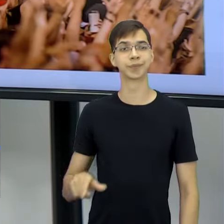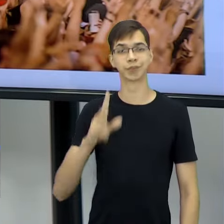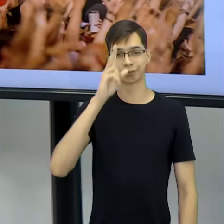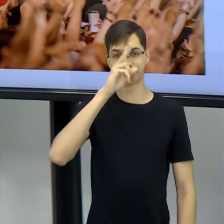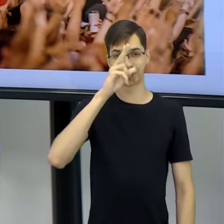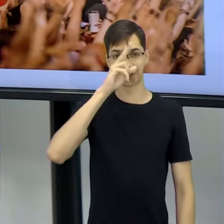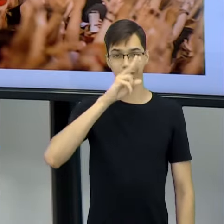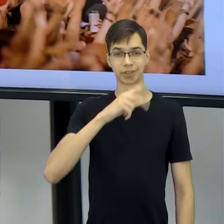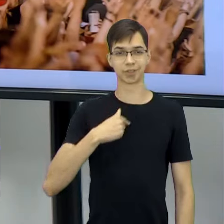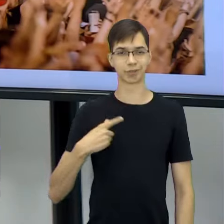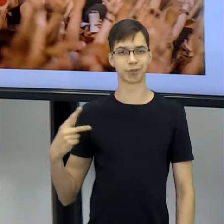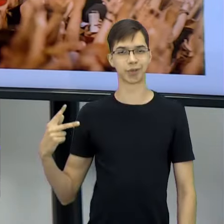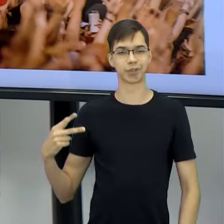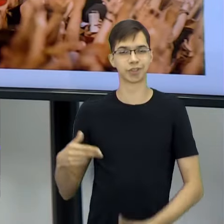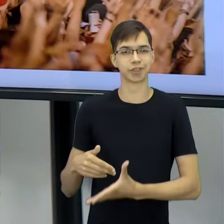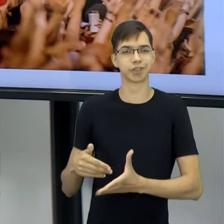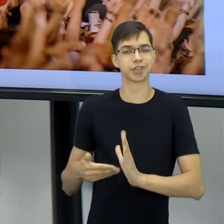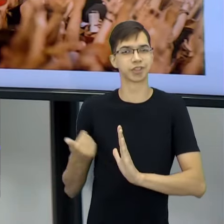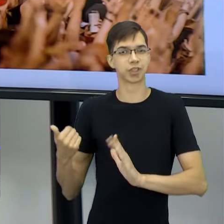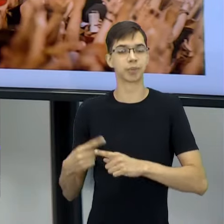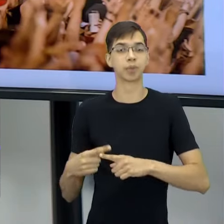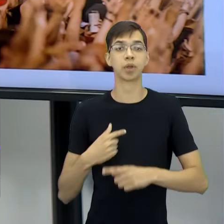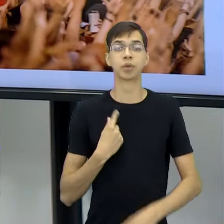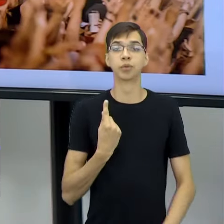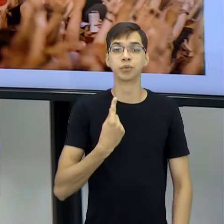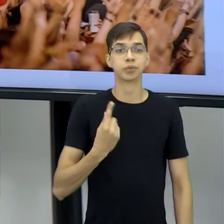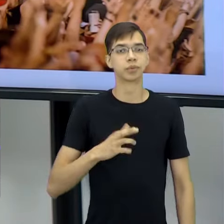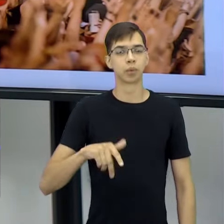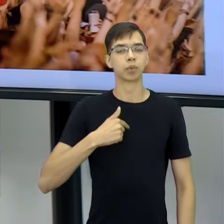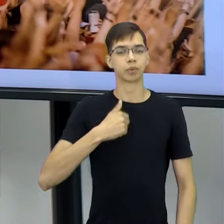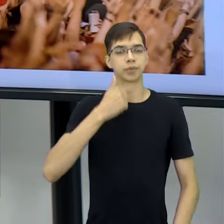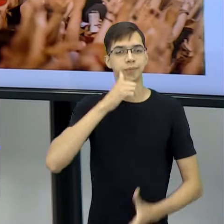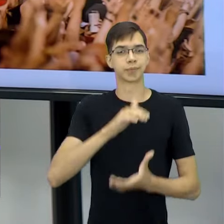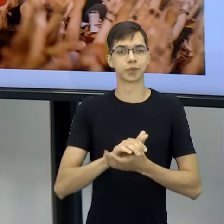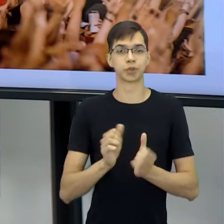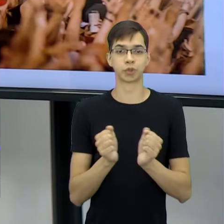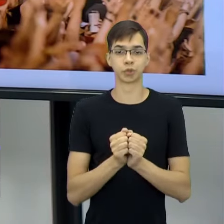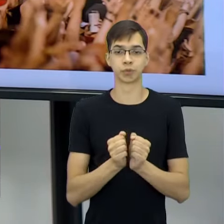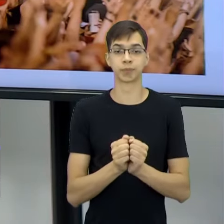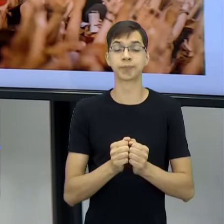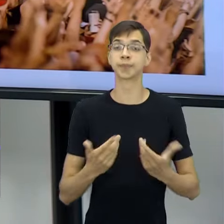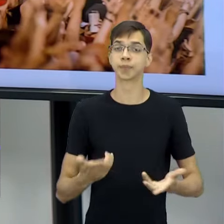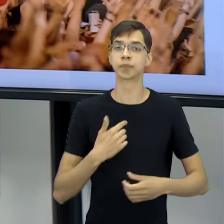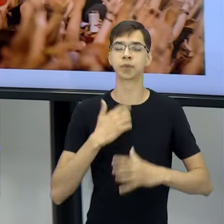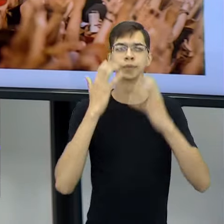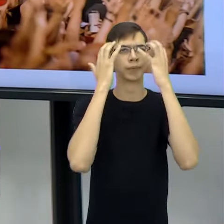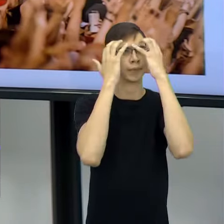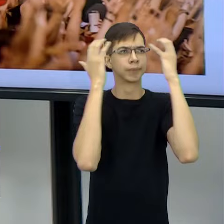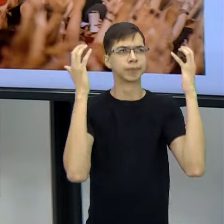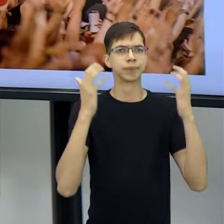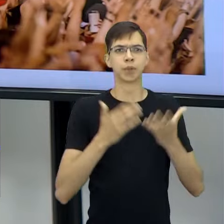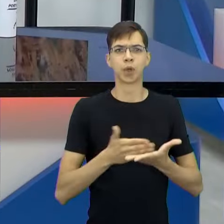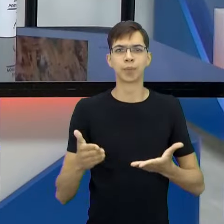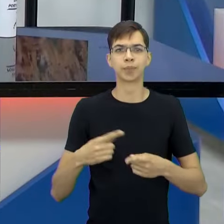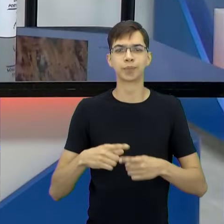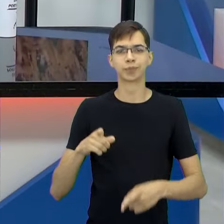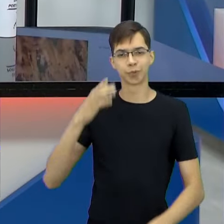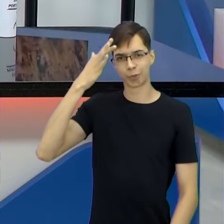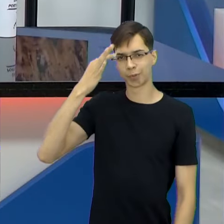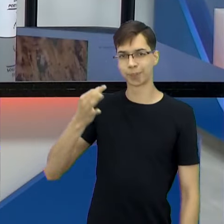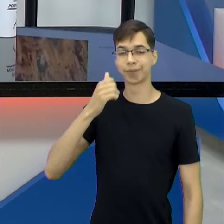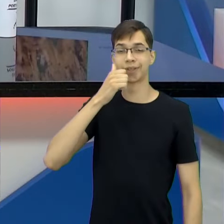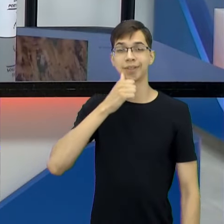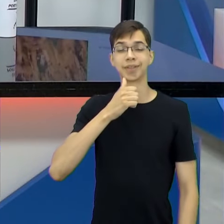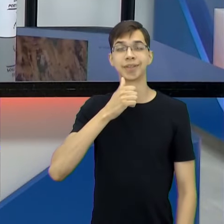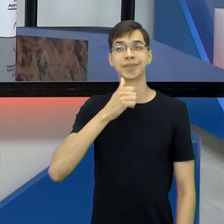com a minha esposa. É. E essa frustração que eu apresento no começo, ela foi... Talvez você entendeu, porque ela foi